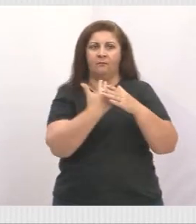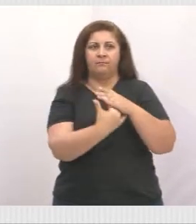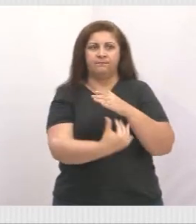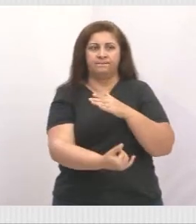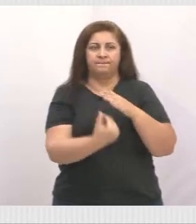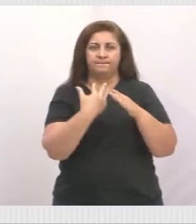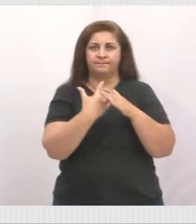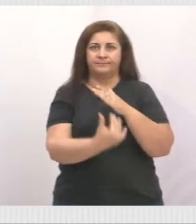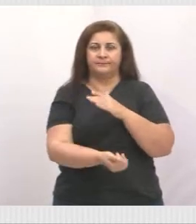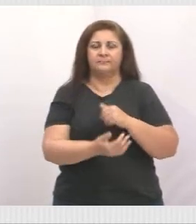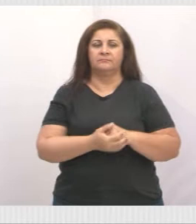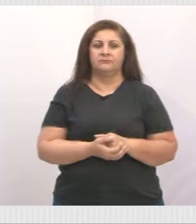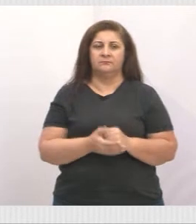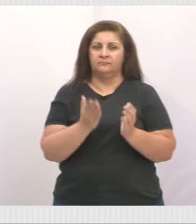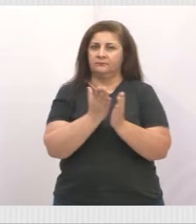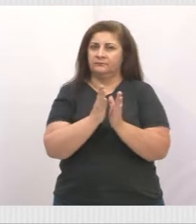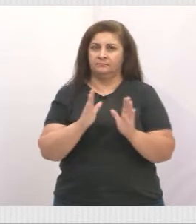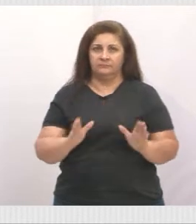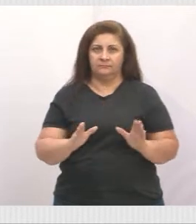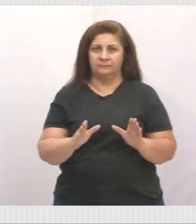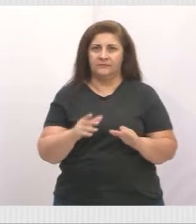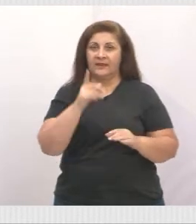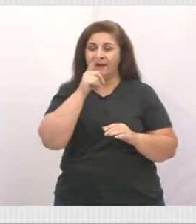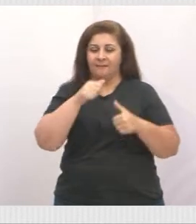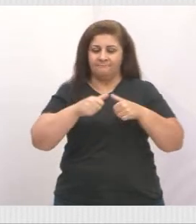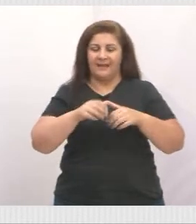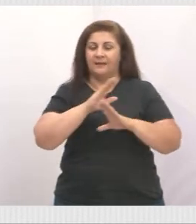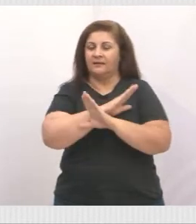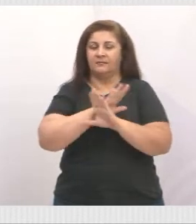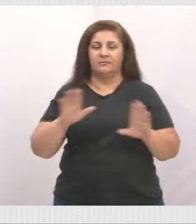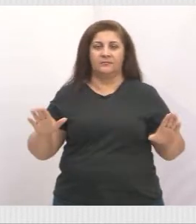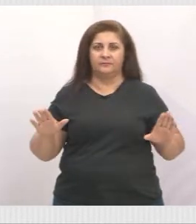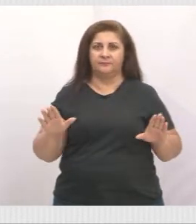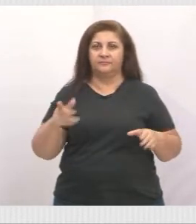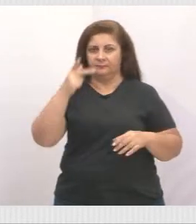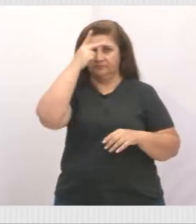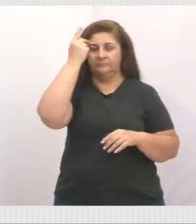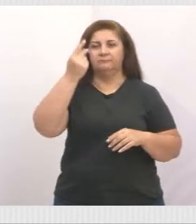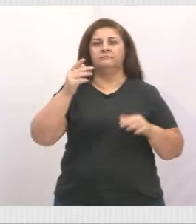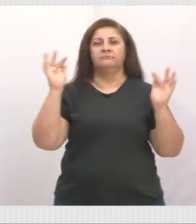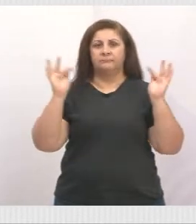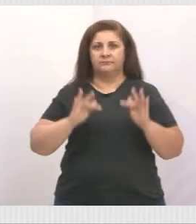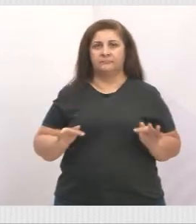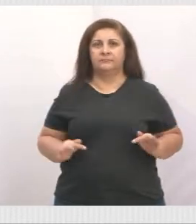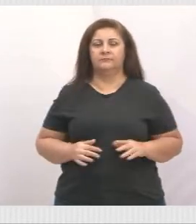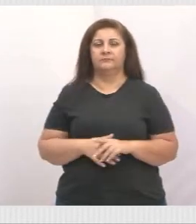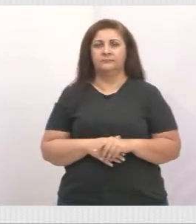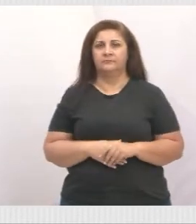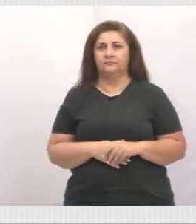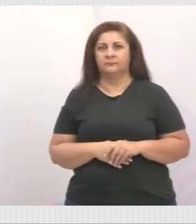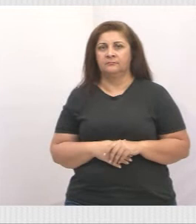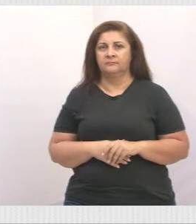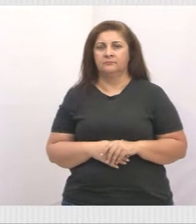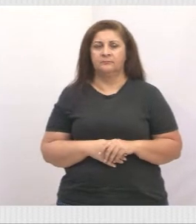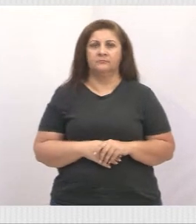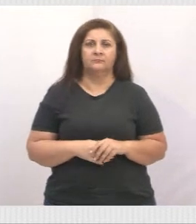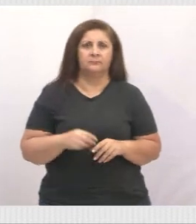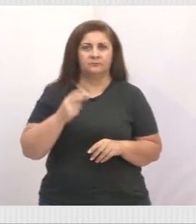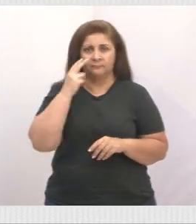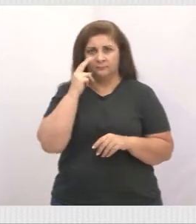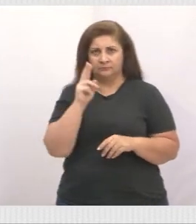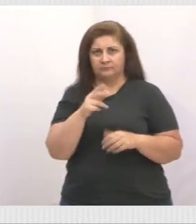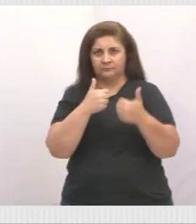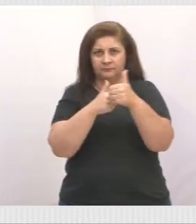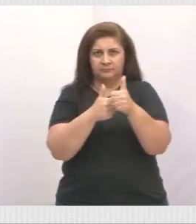acabou as poças de água. Os moradores estão super contentes lá. Tá certo? Eu tenho acompanhado